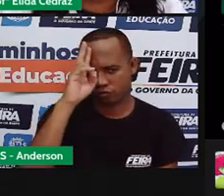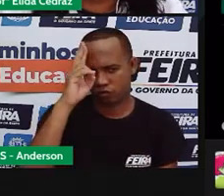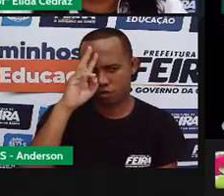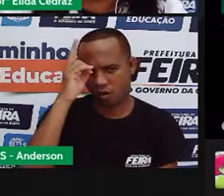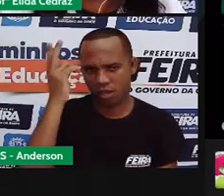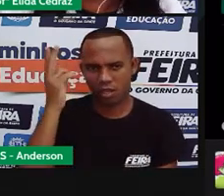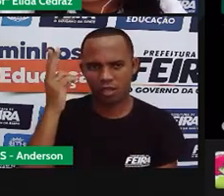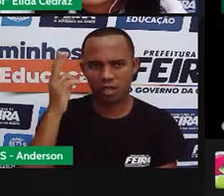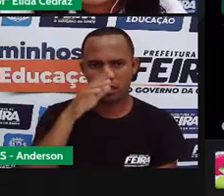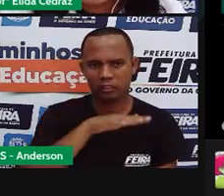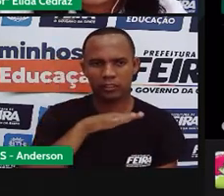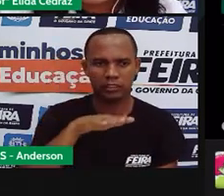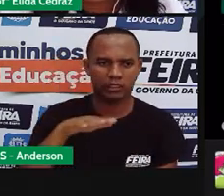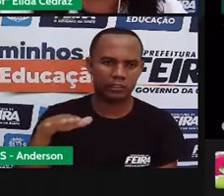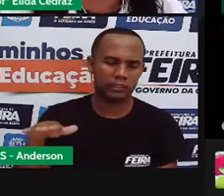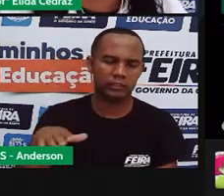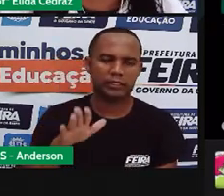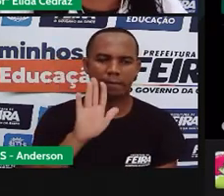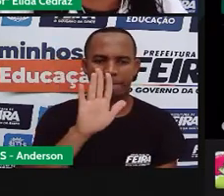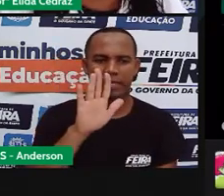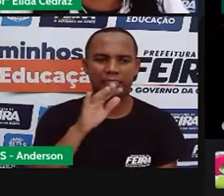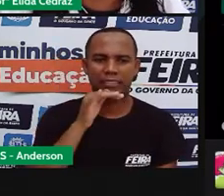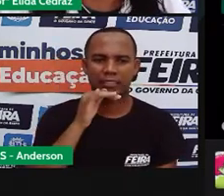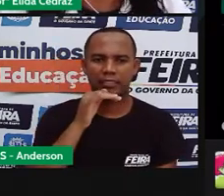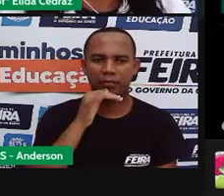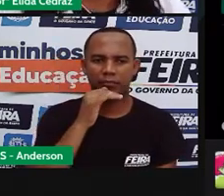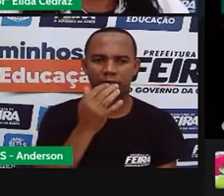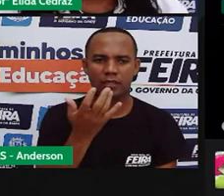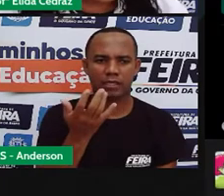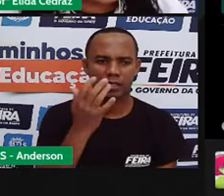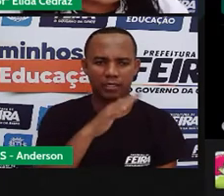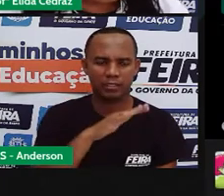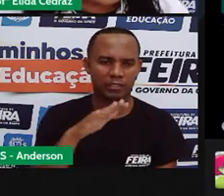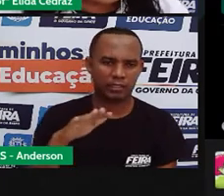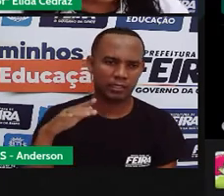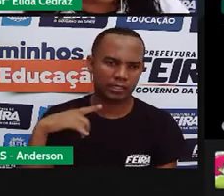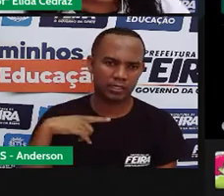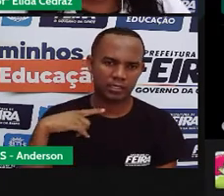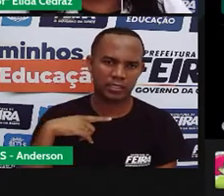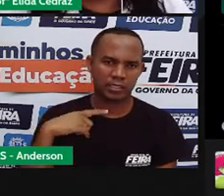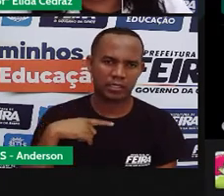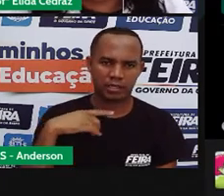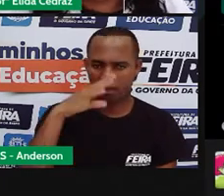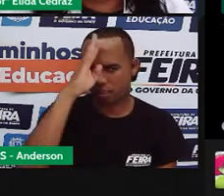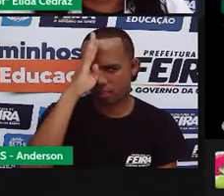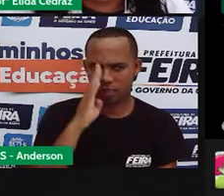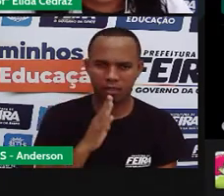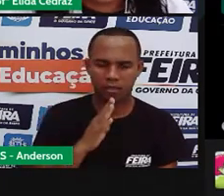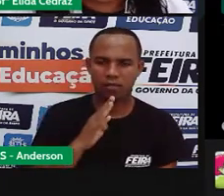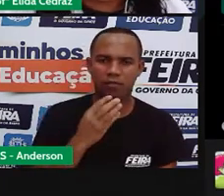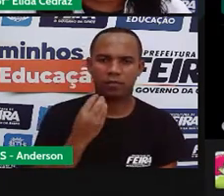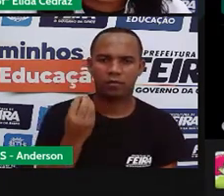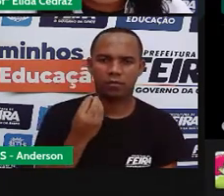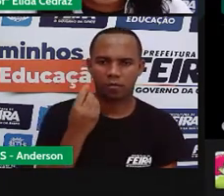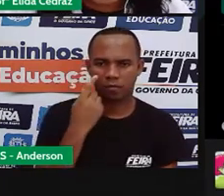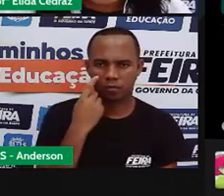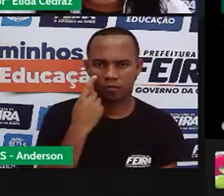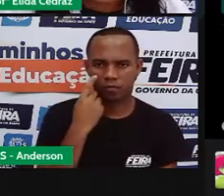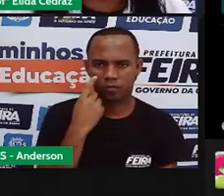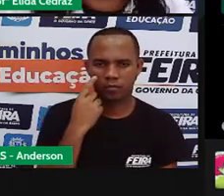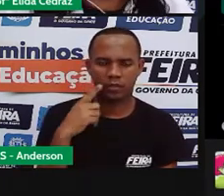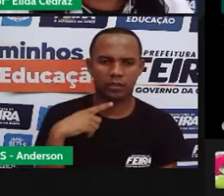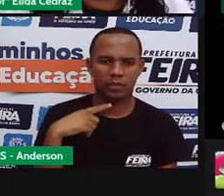plataforma gratuita, certo? Sim, ela paga. A gratuita ela tem muitos